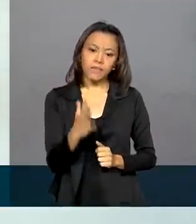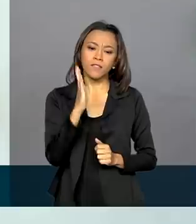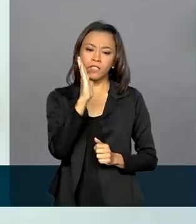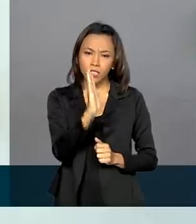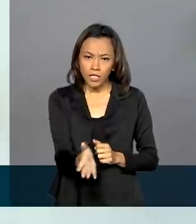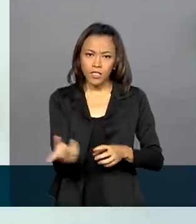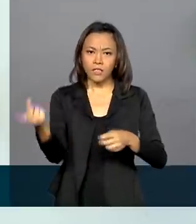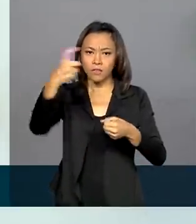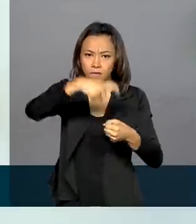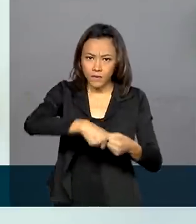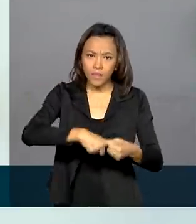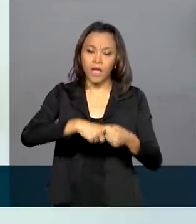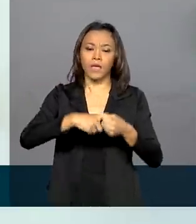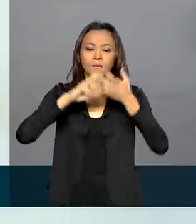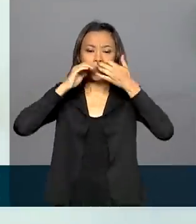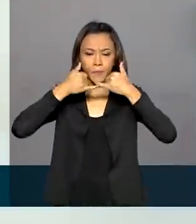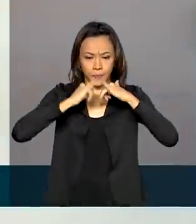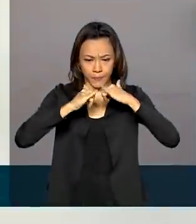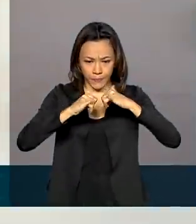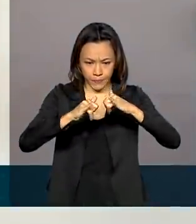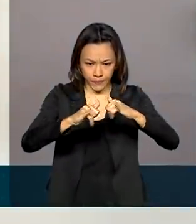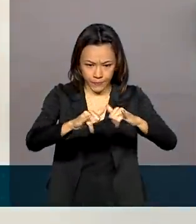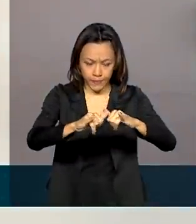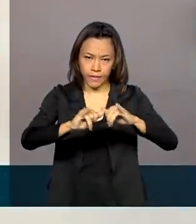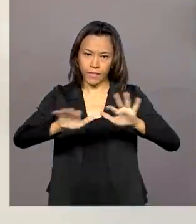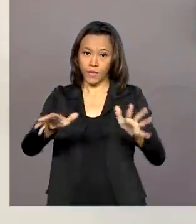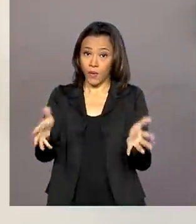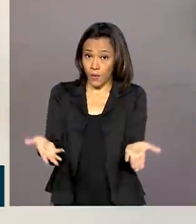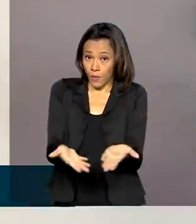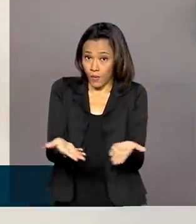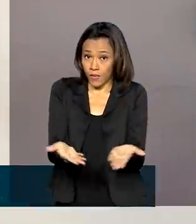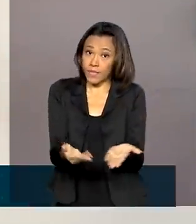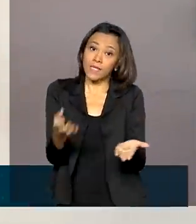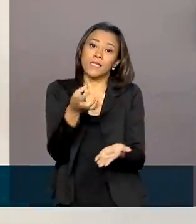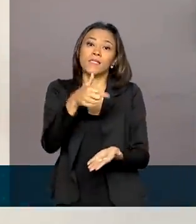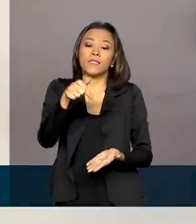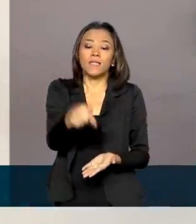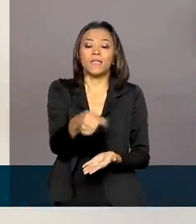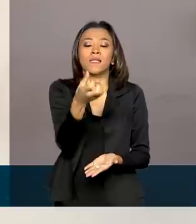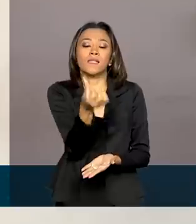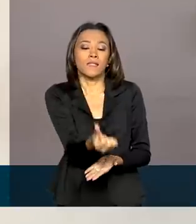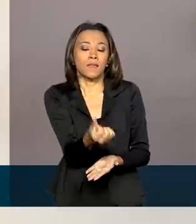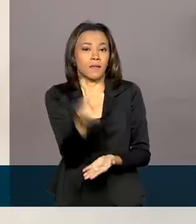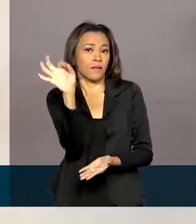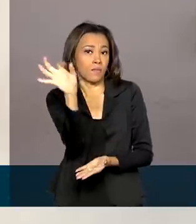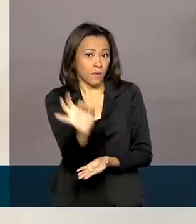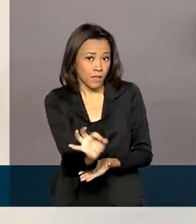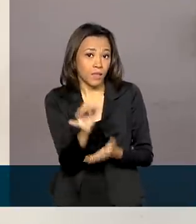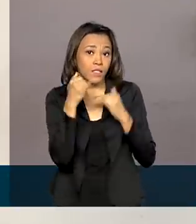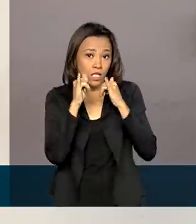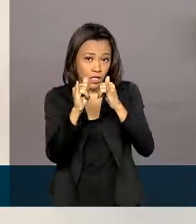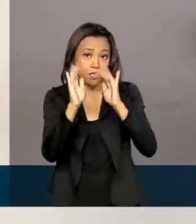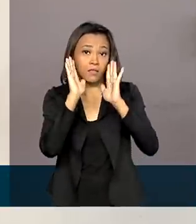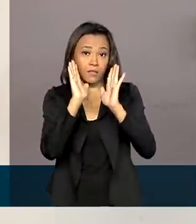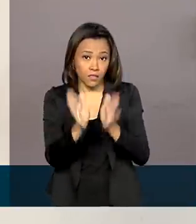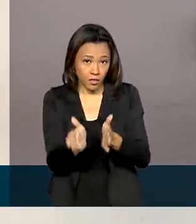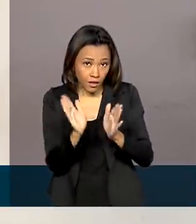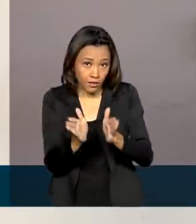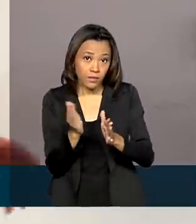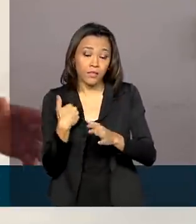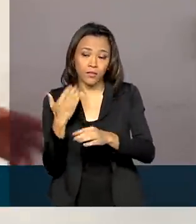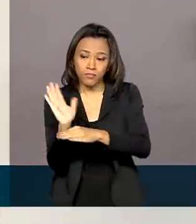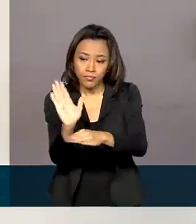toda a região. Hoje, domingo, 76% da carga está sendo atendida. E com os